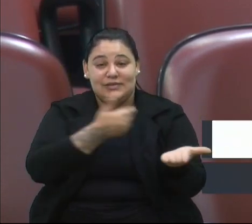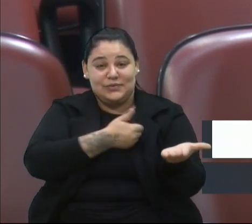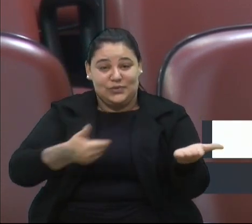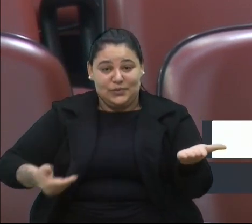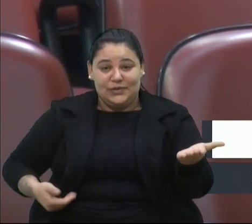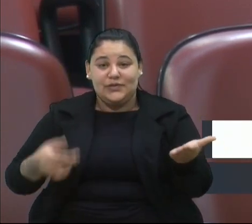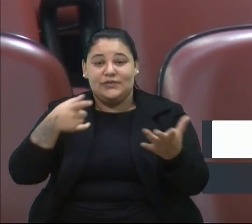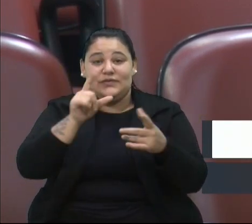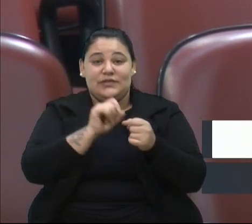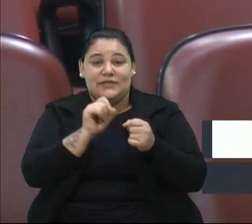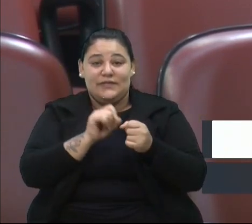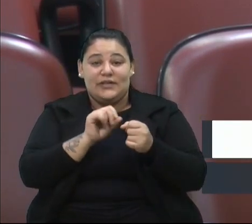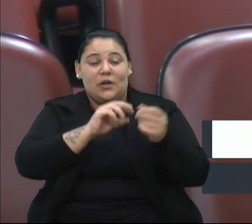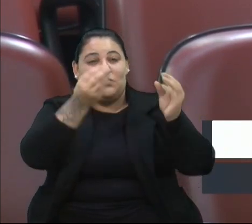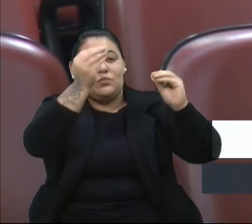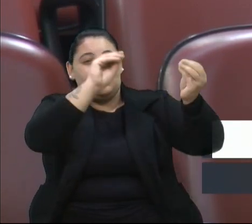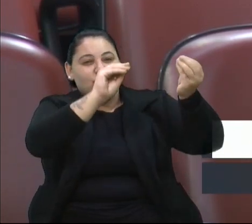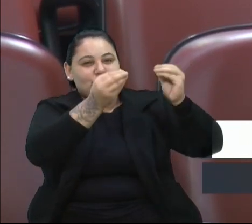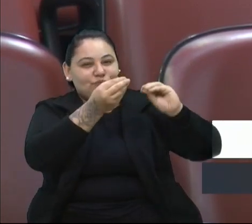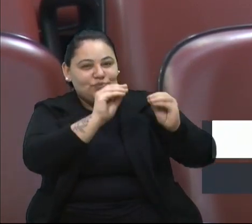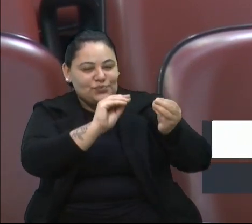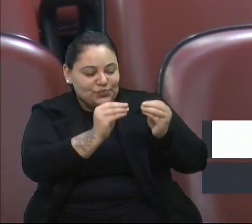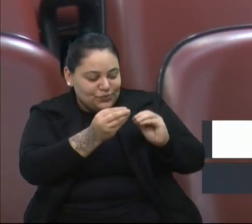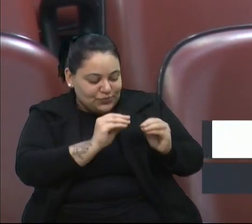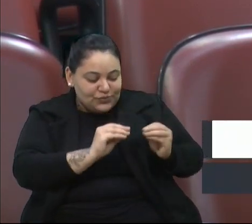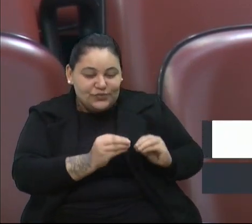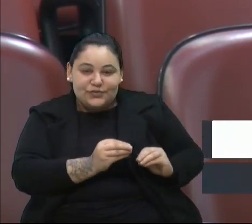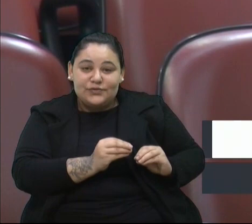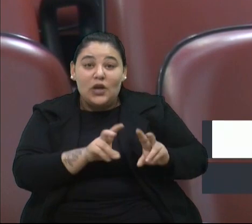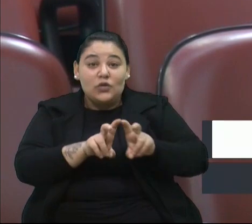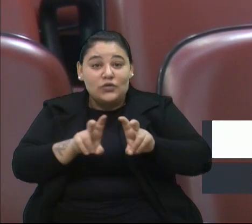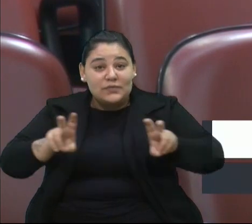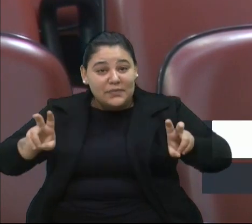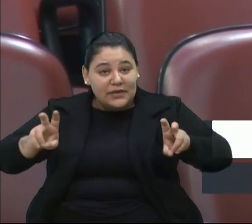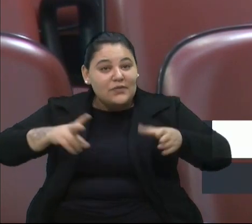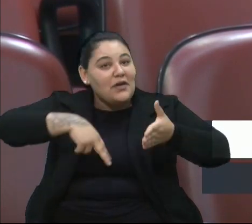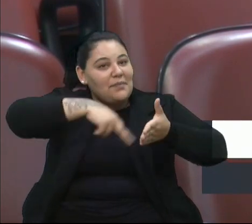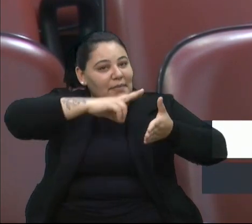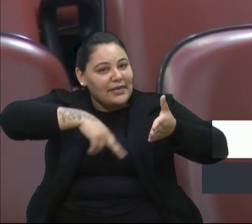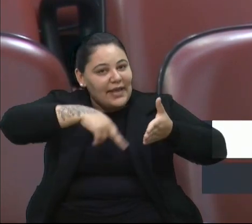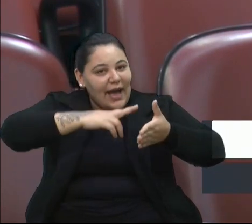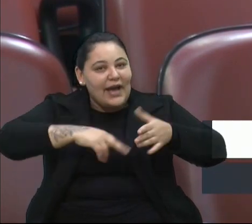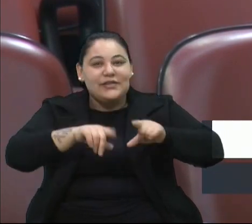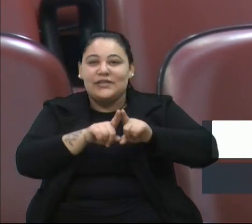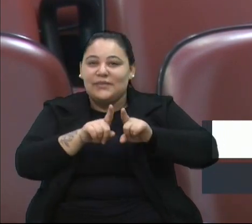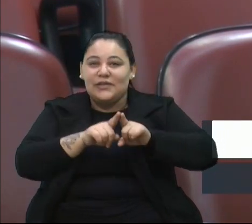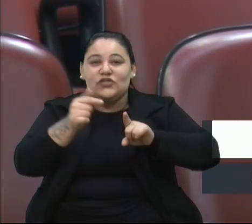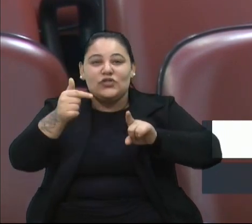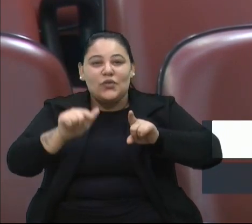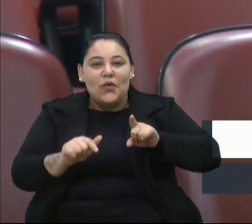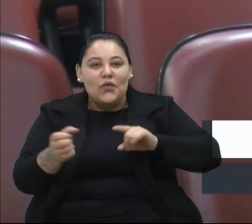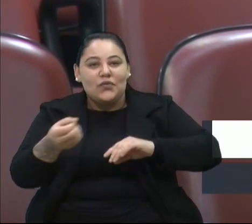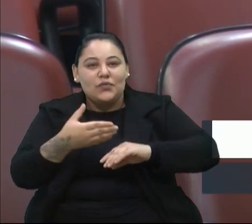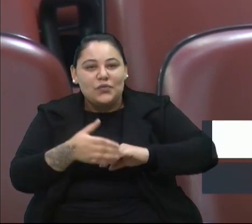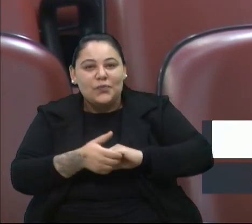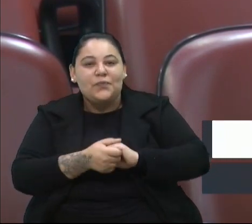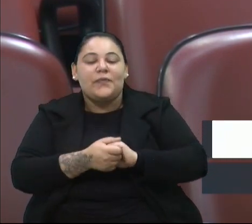feita revitalização nos bancos, serão pintados os bancos, serão pintados também